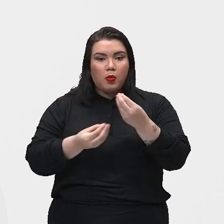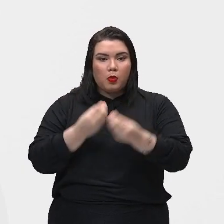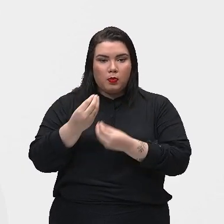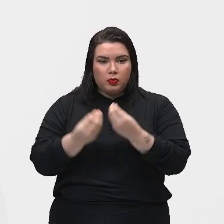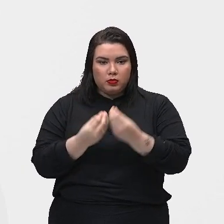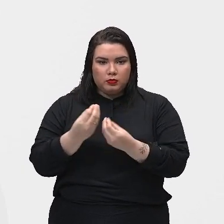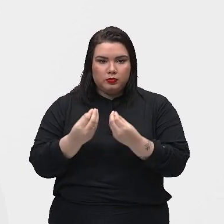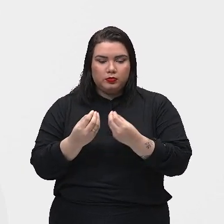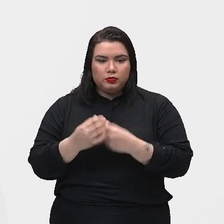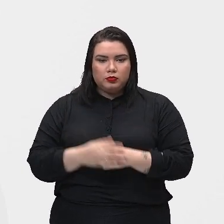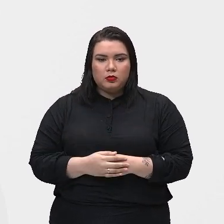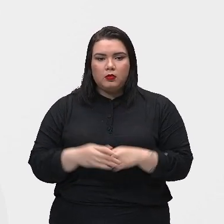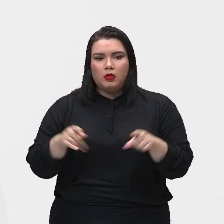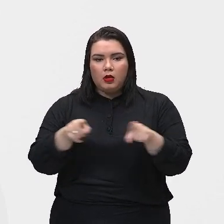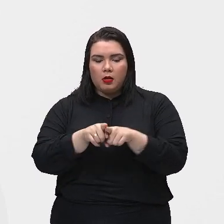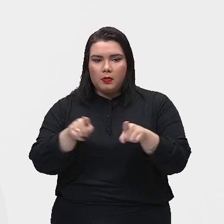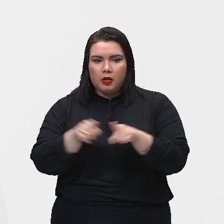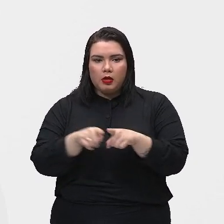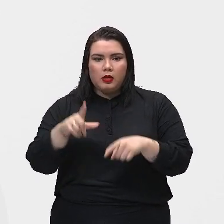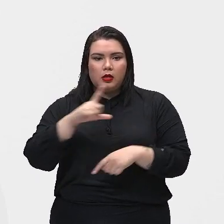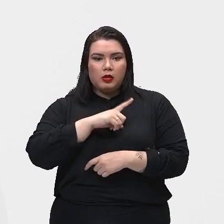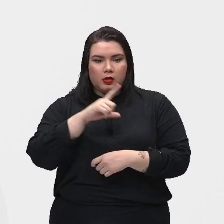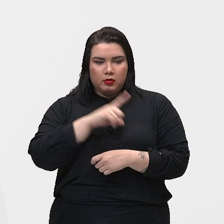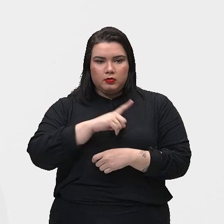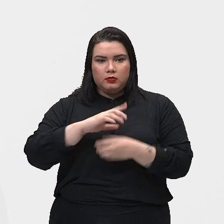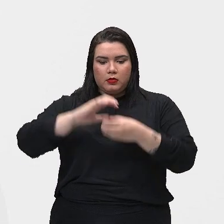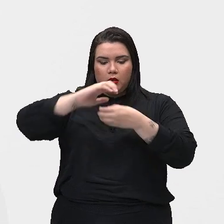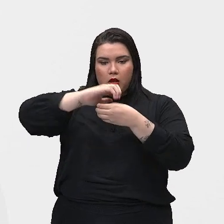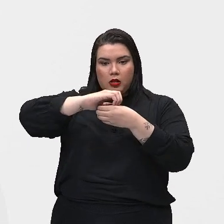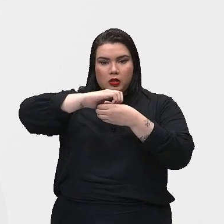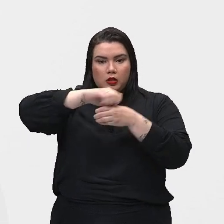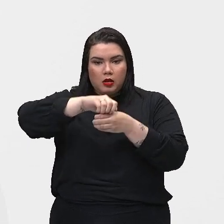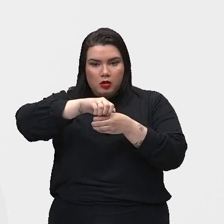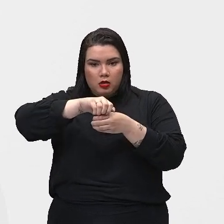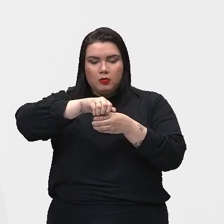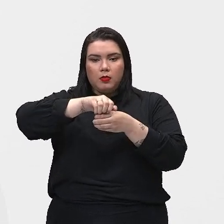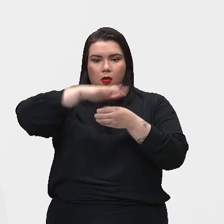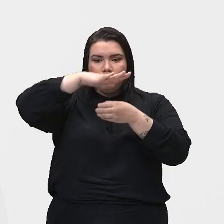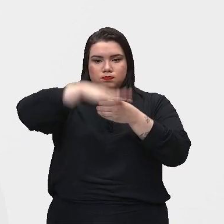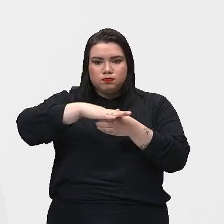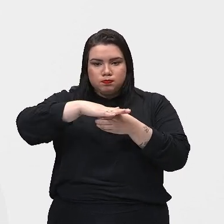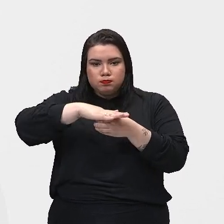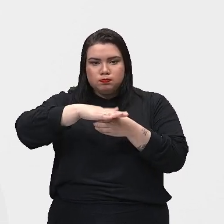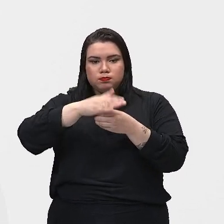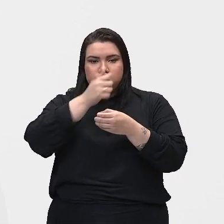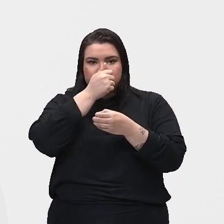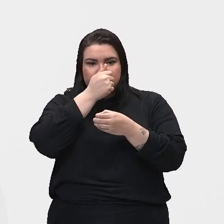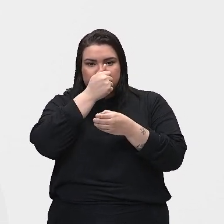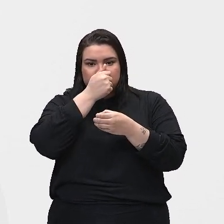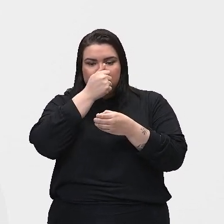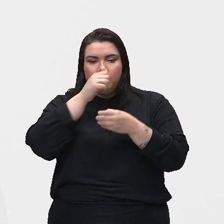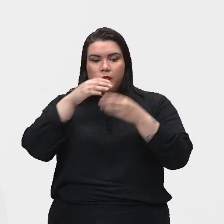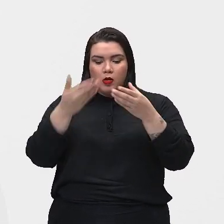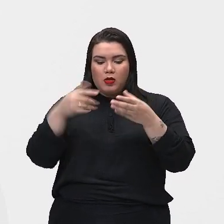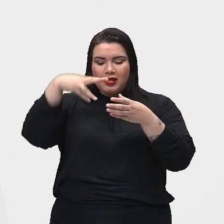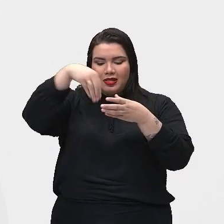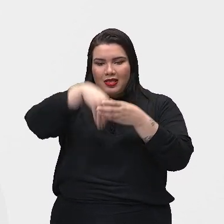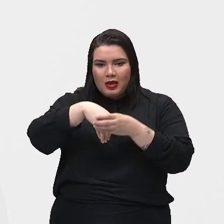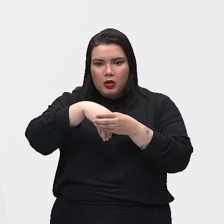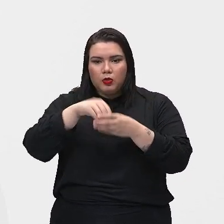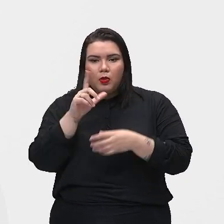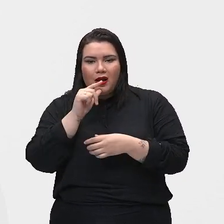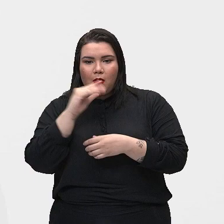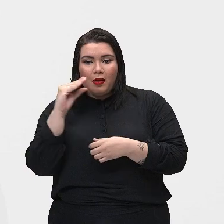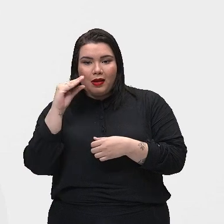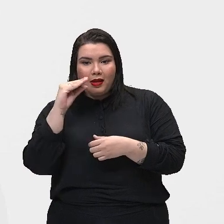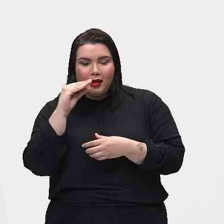acontecendo ali também, a tampa está tampando esse ar, e o líquido quente está sendo